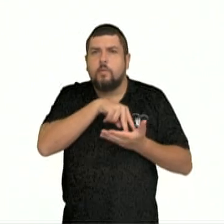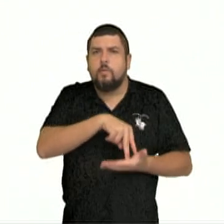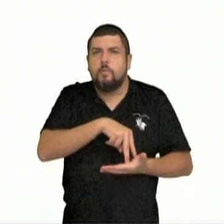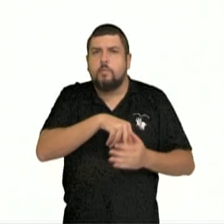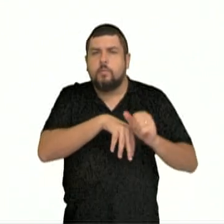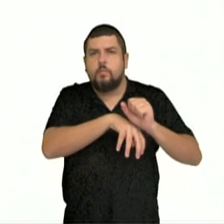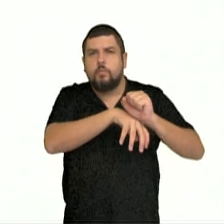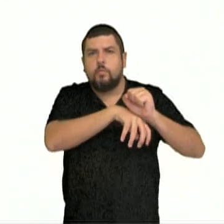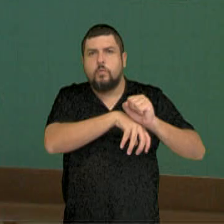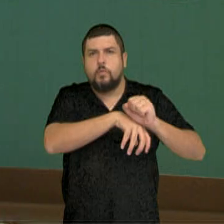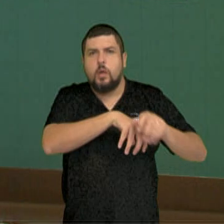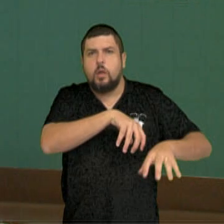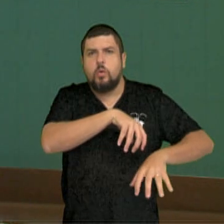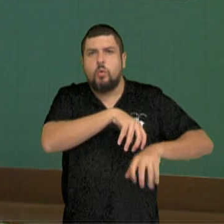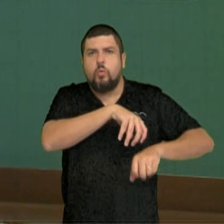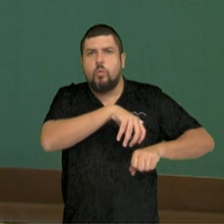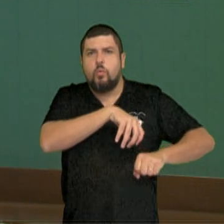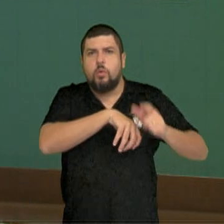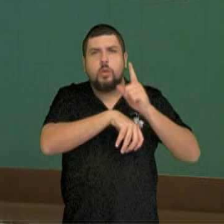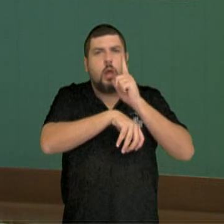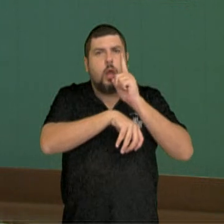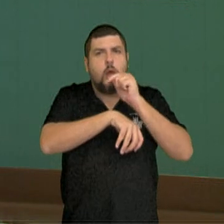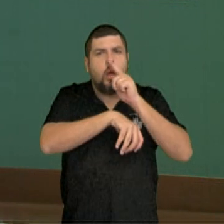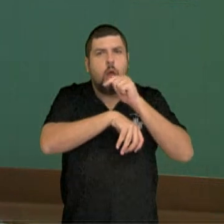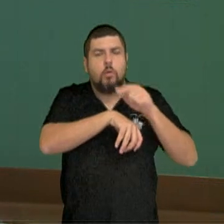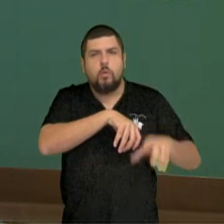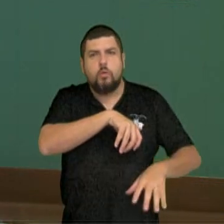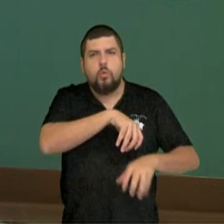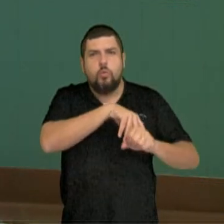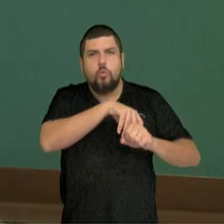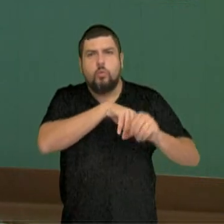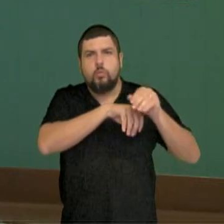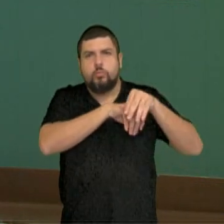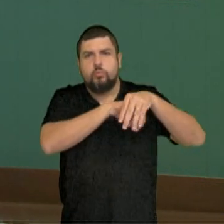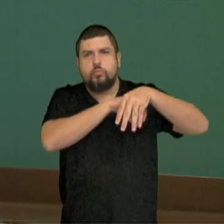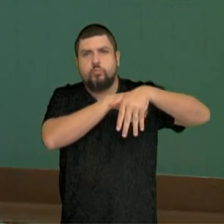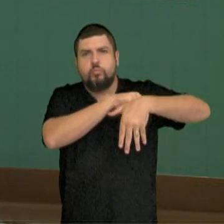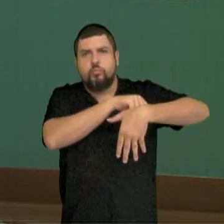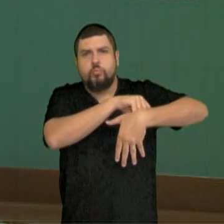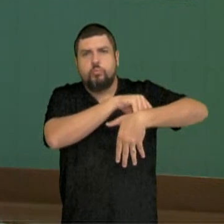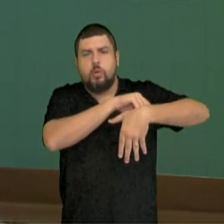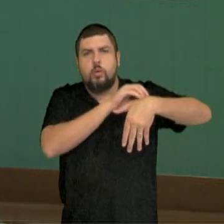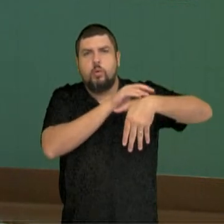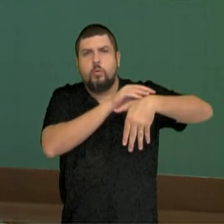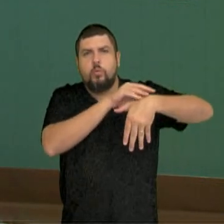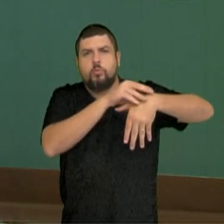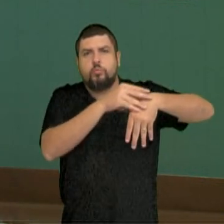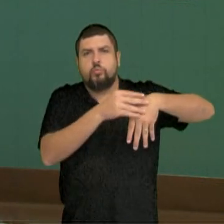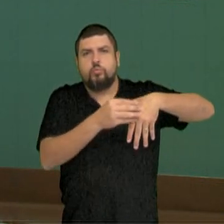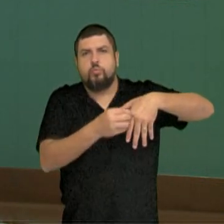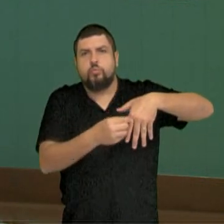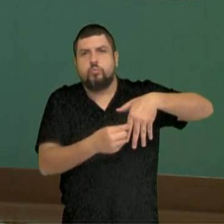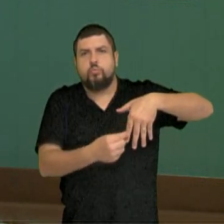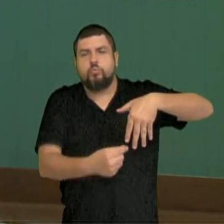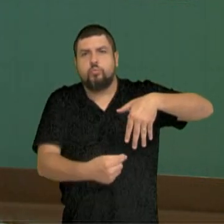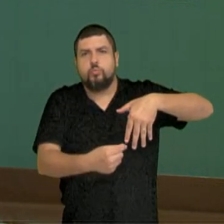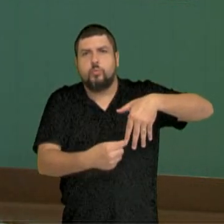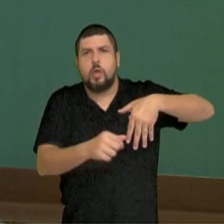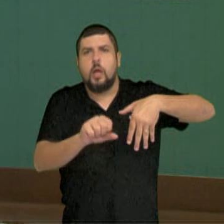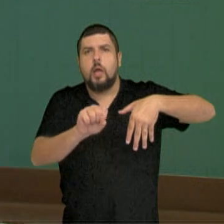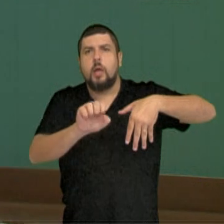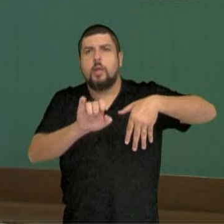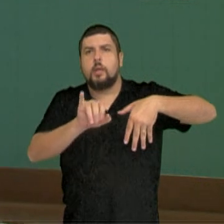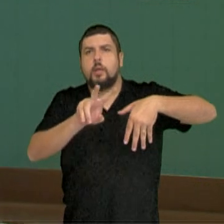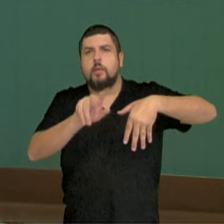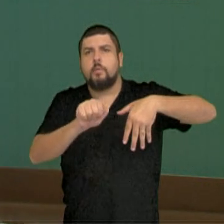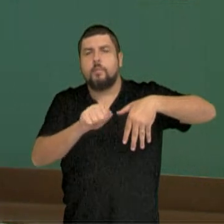da água e dos sais minerais, conduzindo a seiva bruta para o restante da planta. Na sequência, a gente